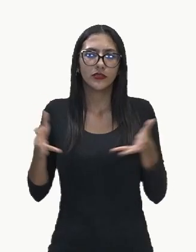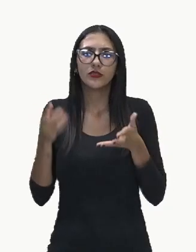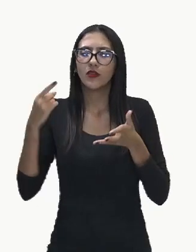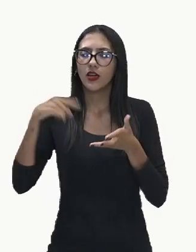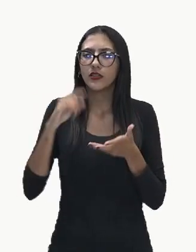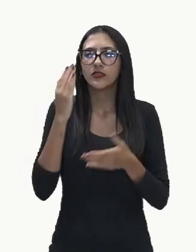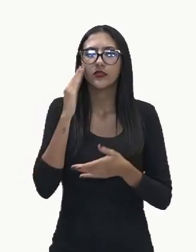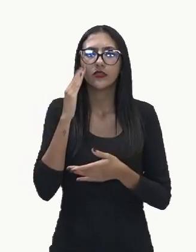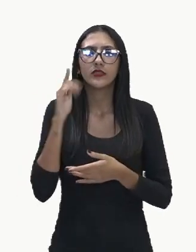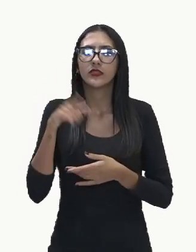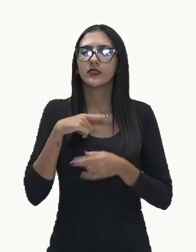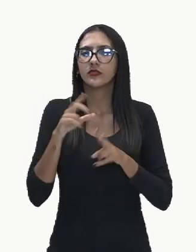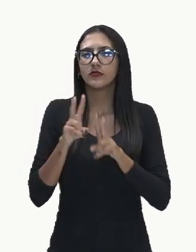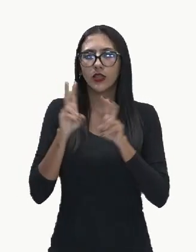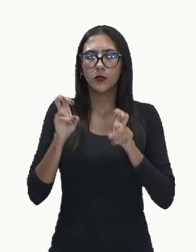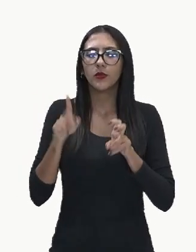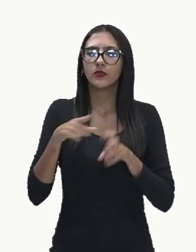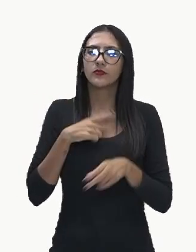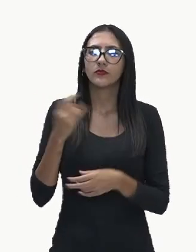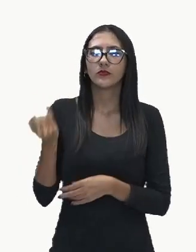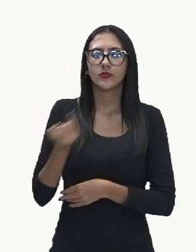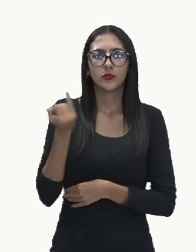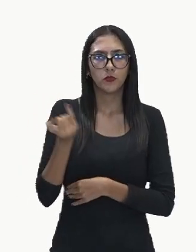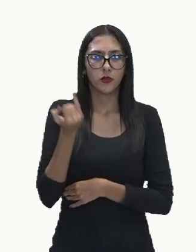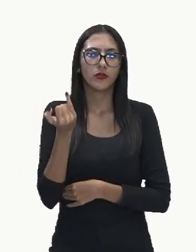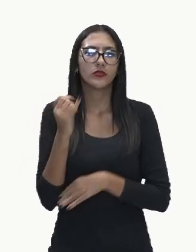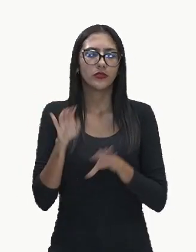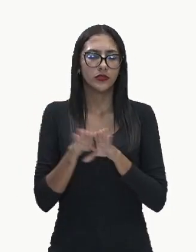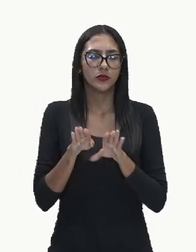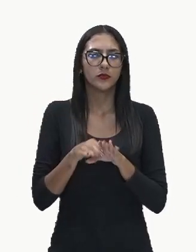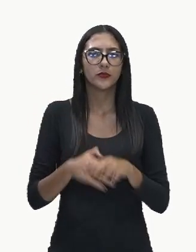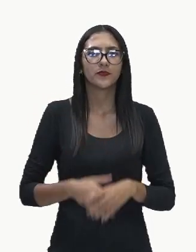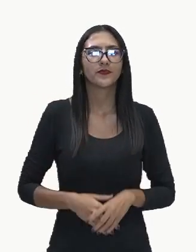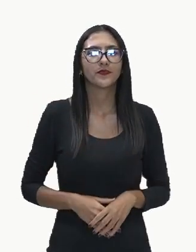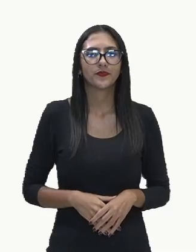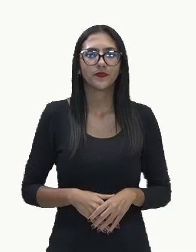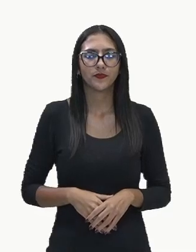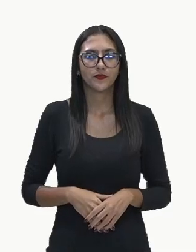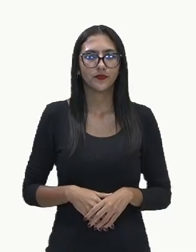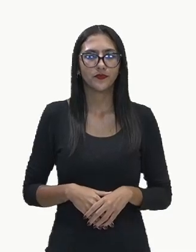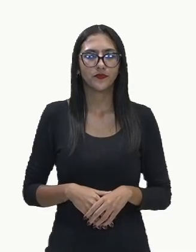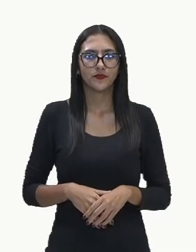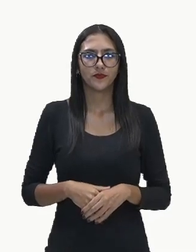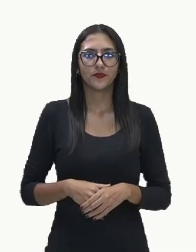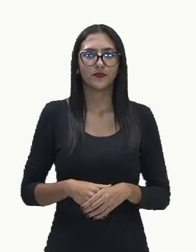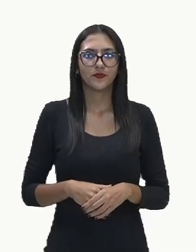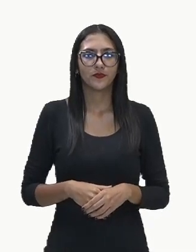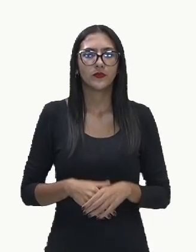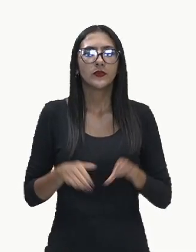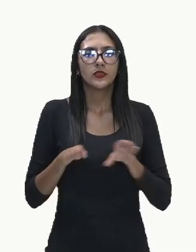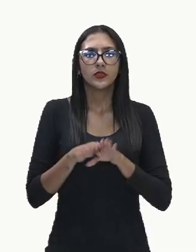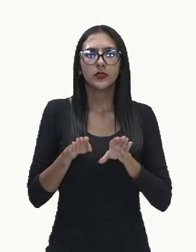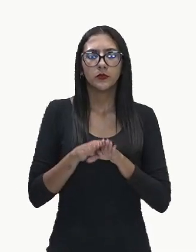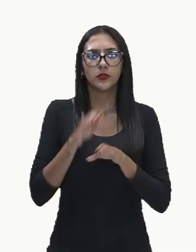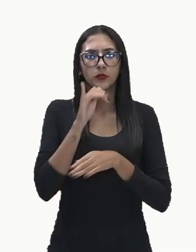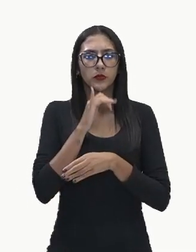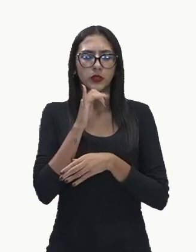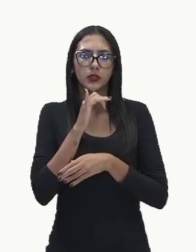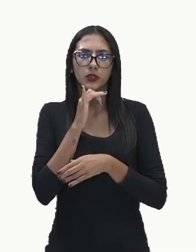reciclagem esse papel importante para o nosso meio ambiente da mesma forma incentivos